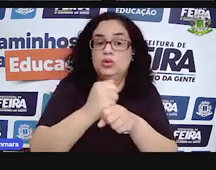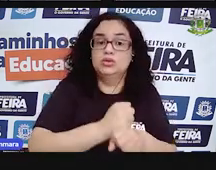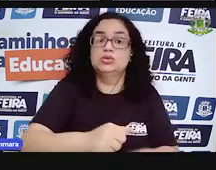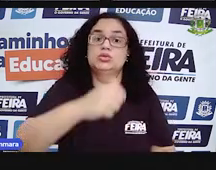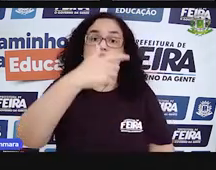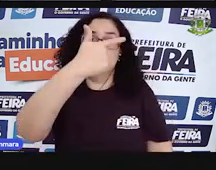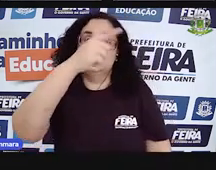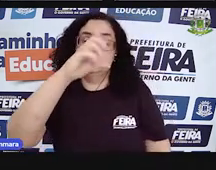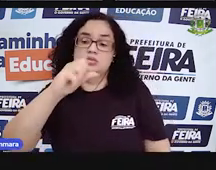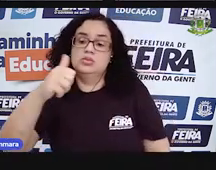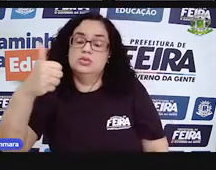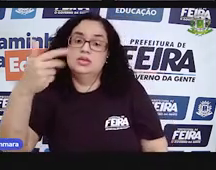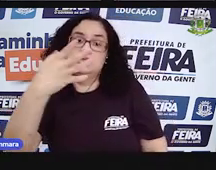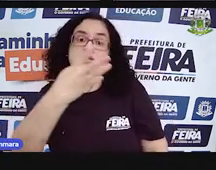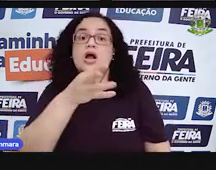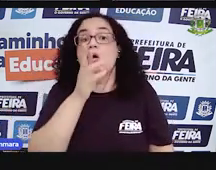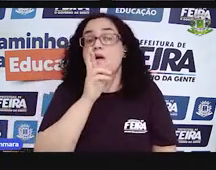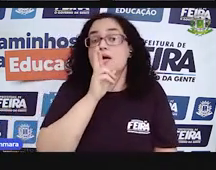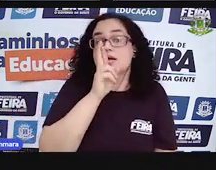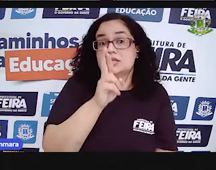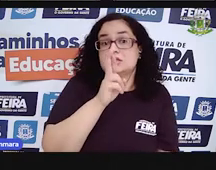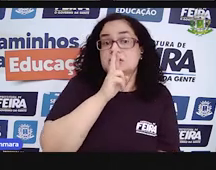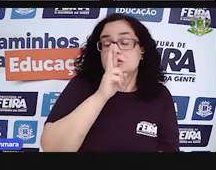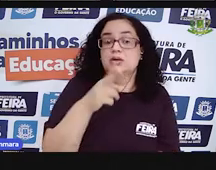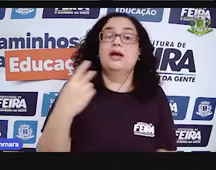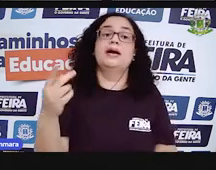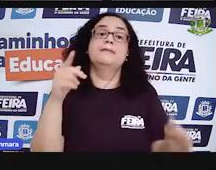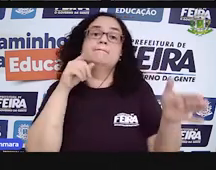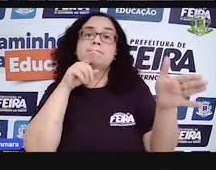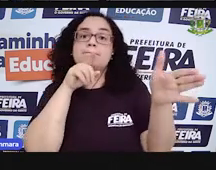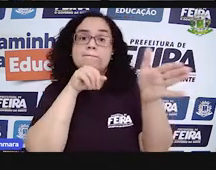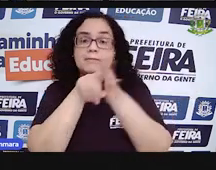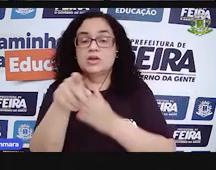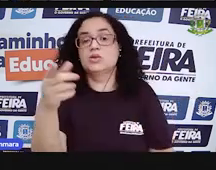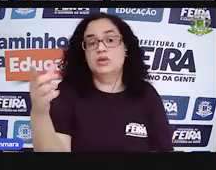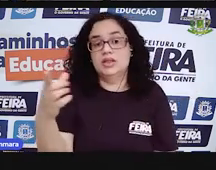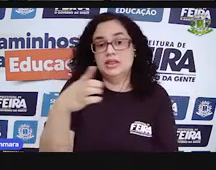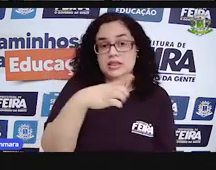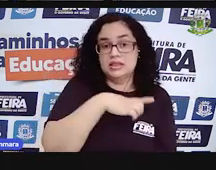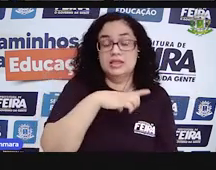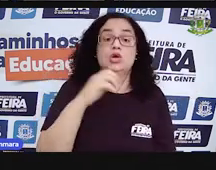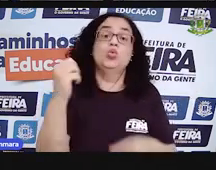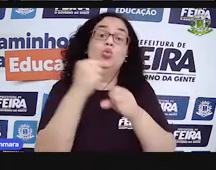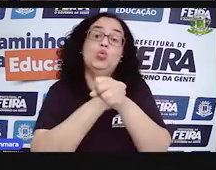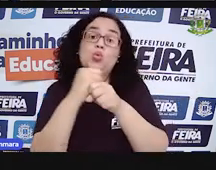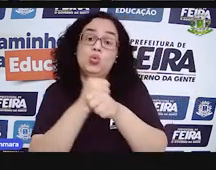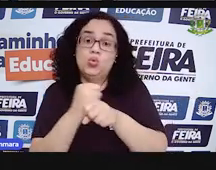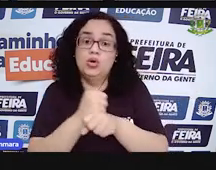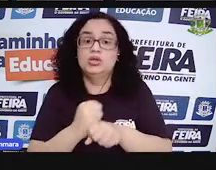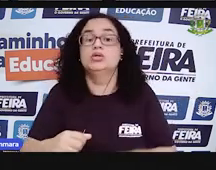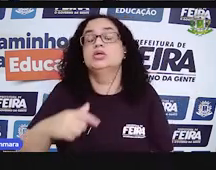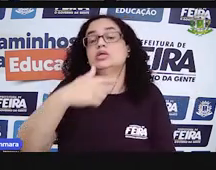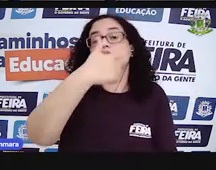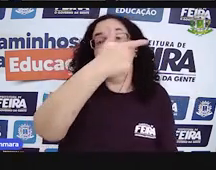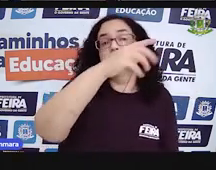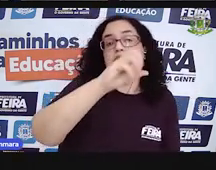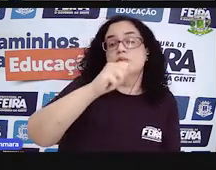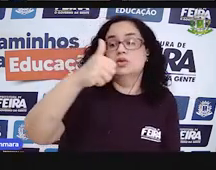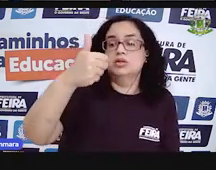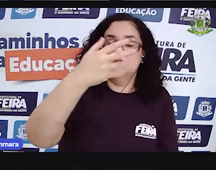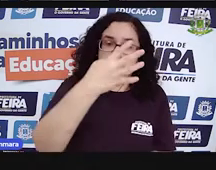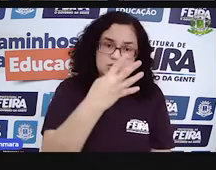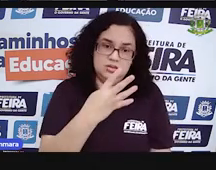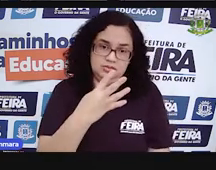Então, as respostas que a gente vai dar para essas perguntas têm a ver com o ano de 2014. Porque de